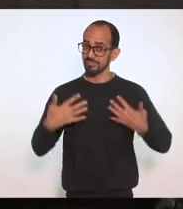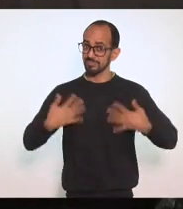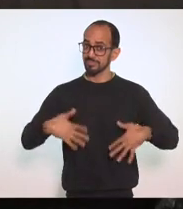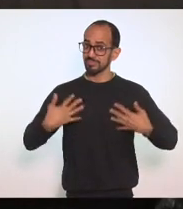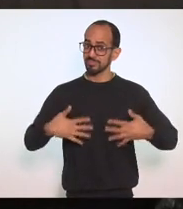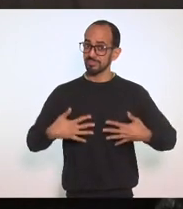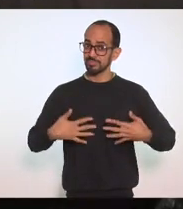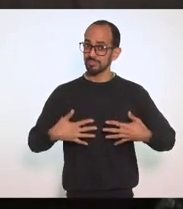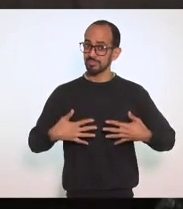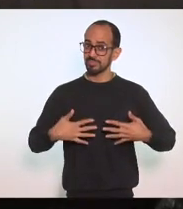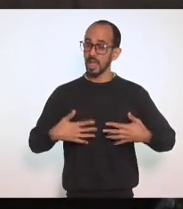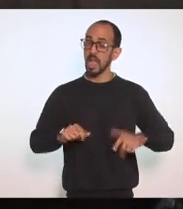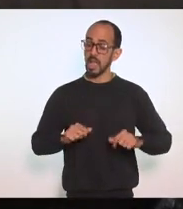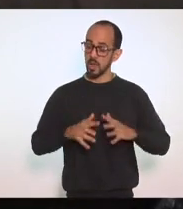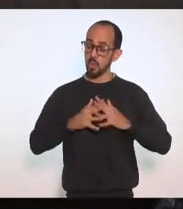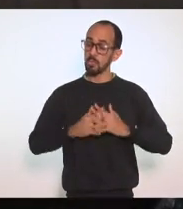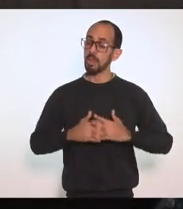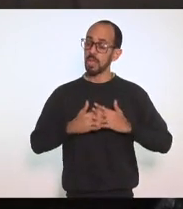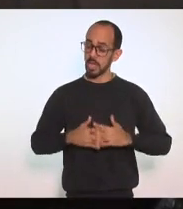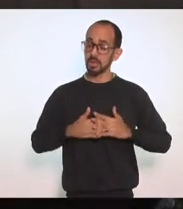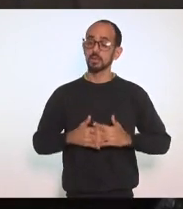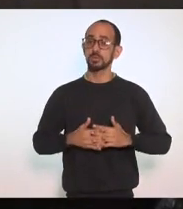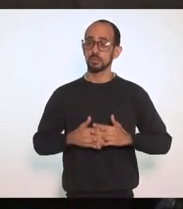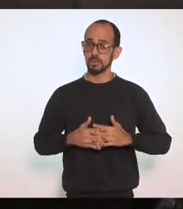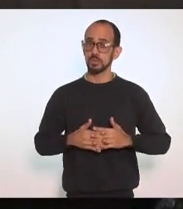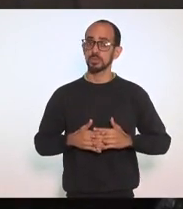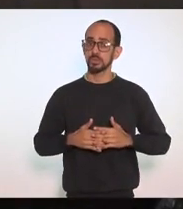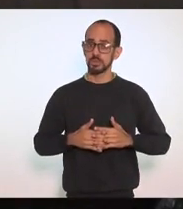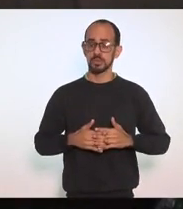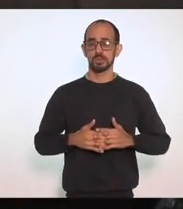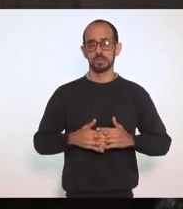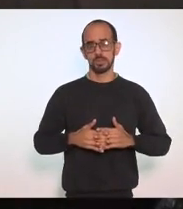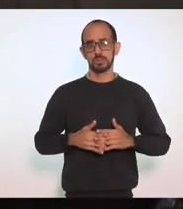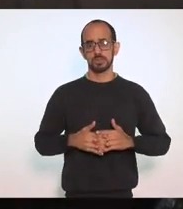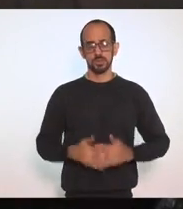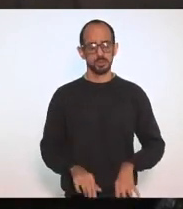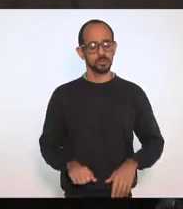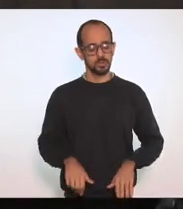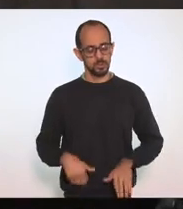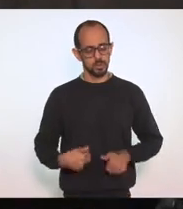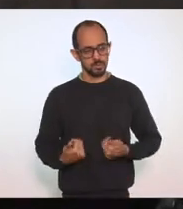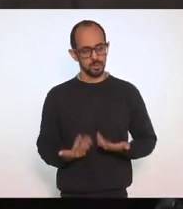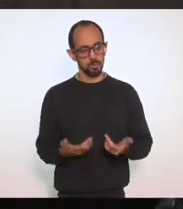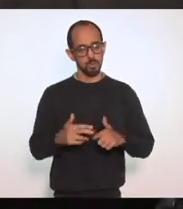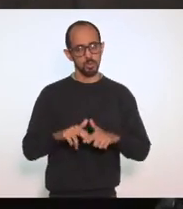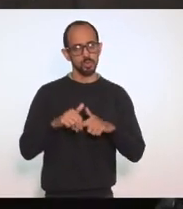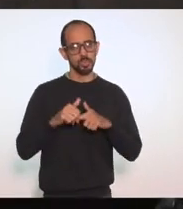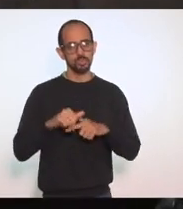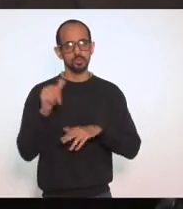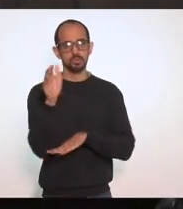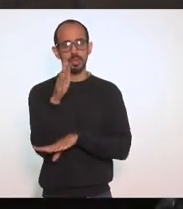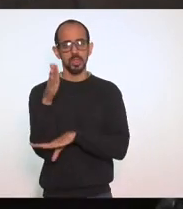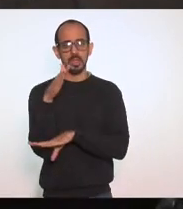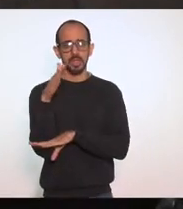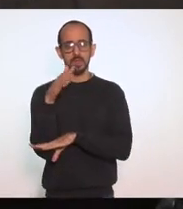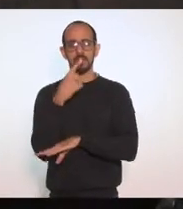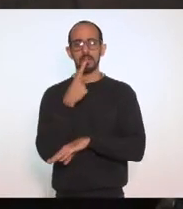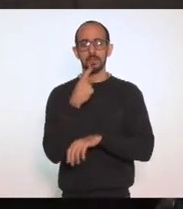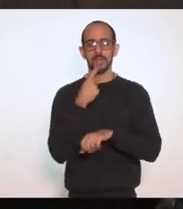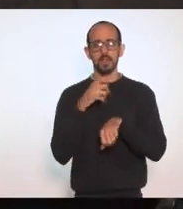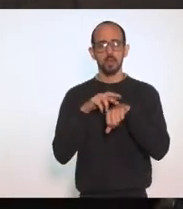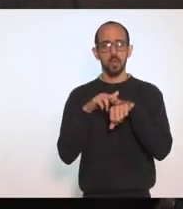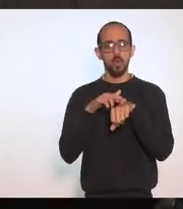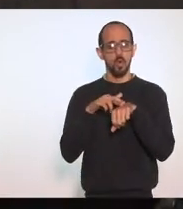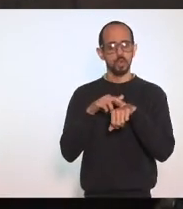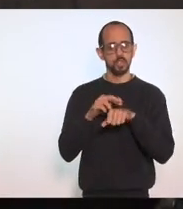É uma situação Muito perturbadora E problemática Por isso Bandeira Vermelha E bandeira Roxa Maiores Restrições